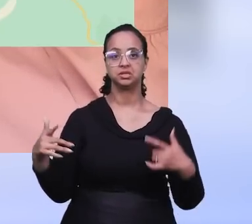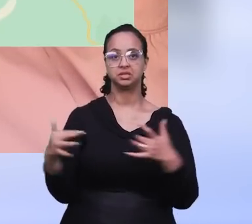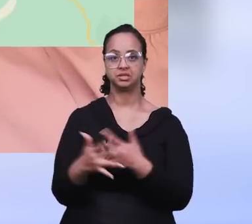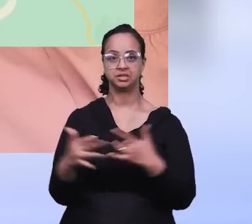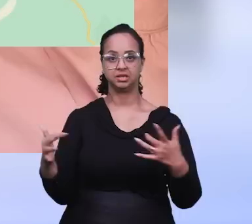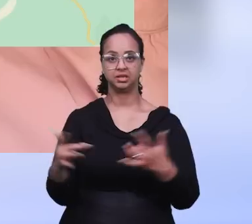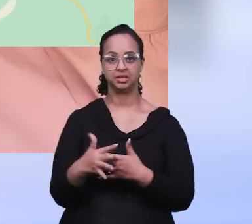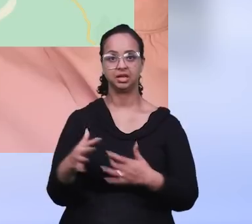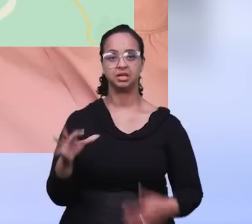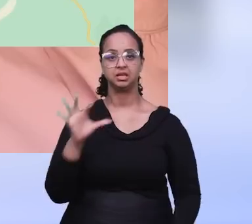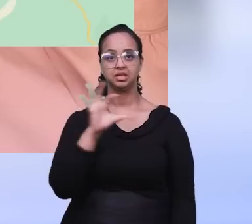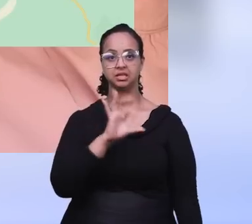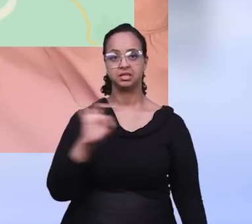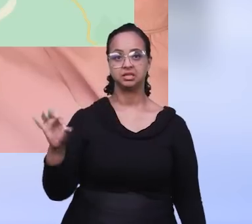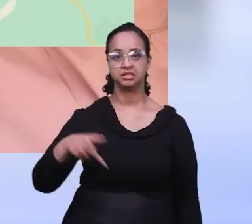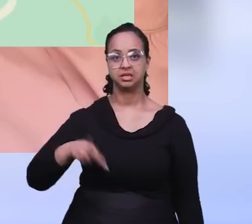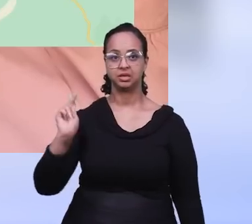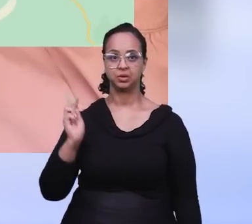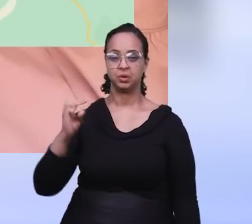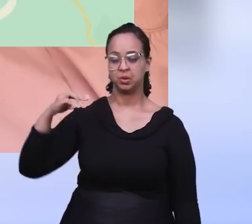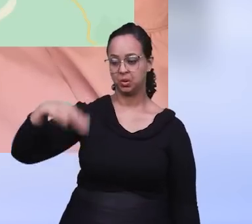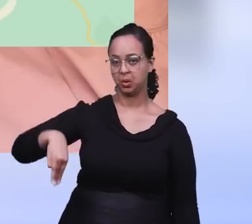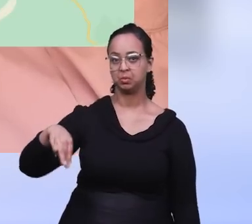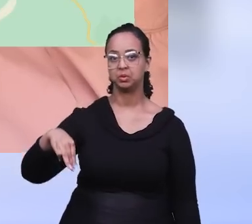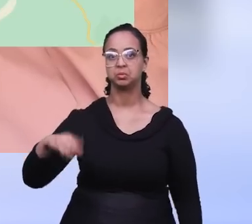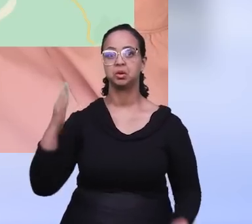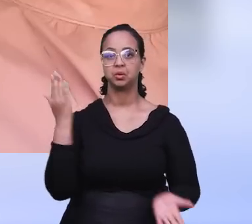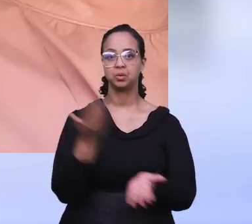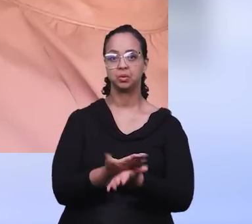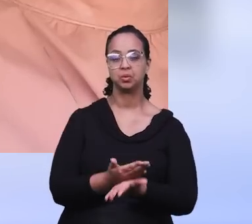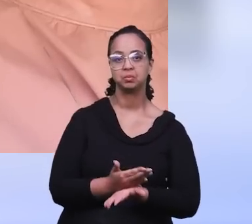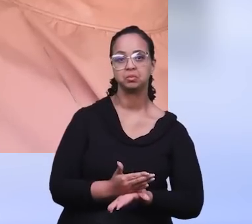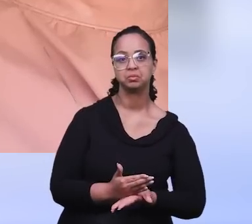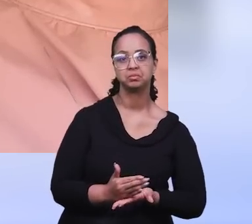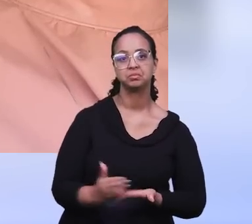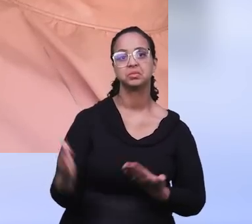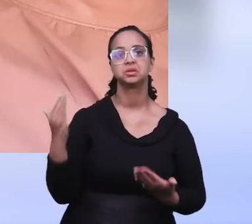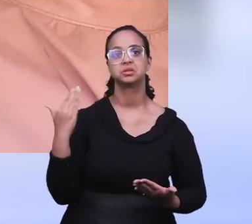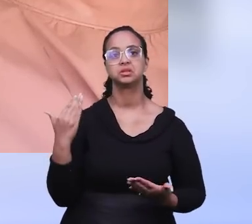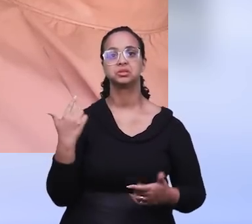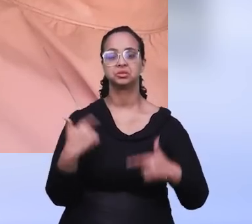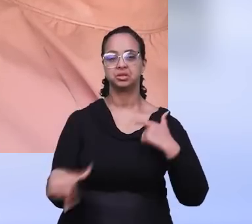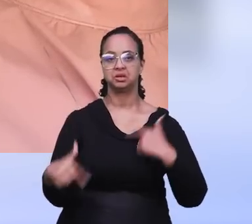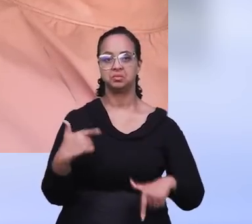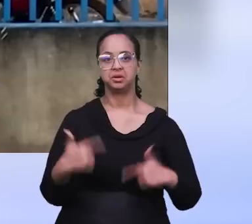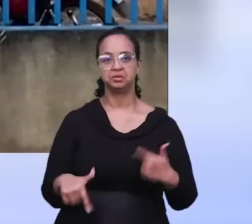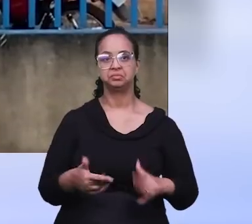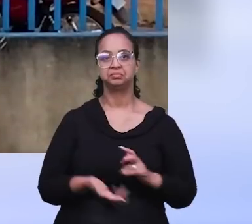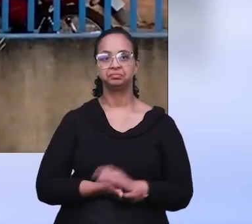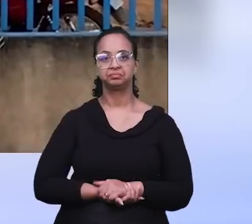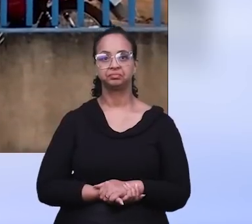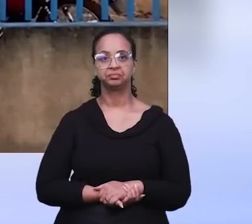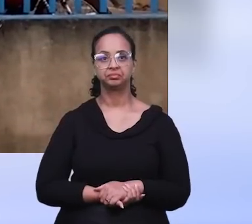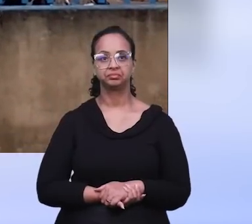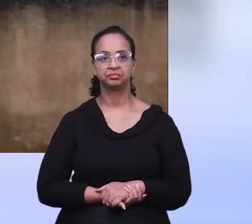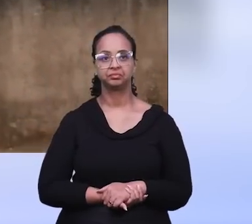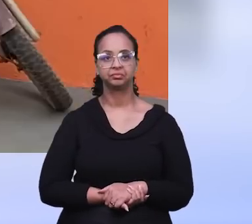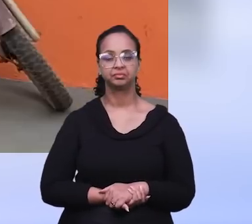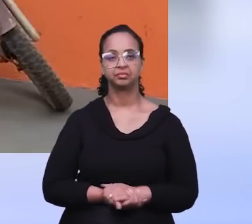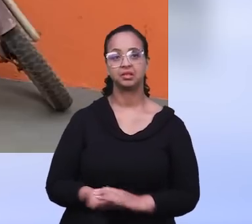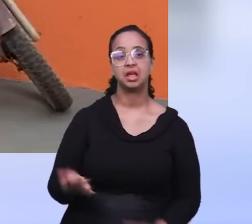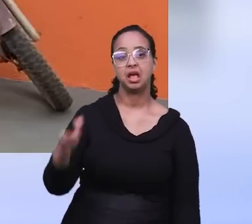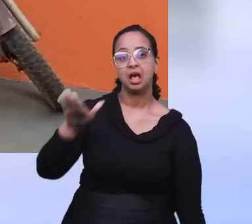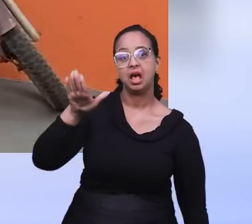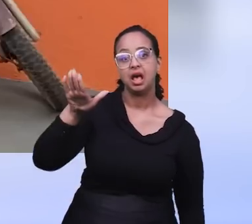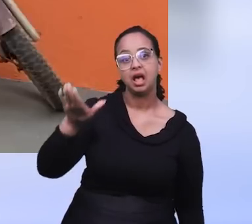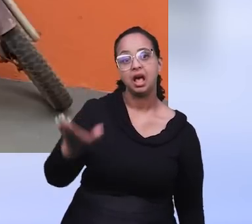uma cidade que fica localizada a 100 km de distância de Palmas, para dar início a um trabalho. Durante o período